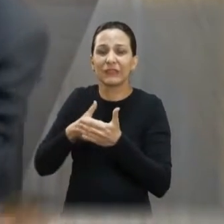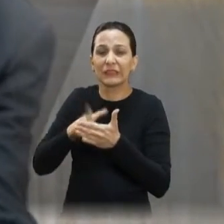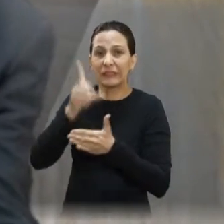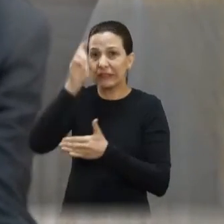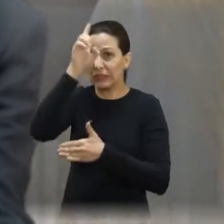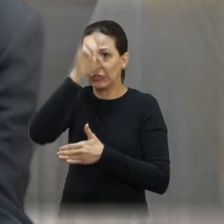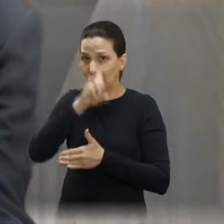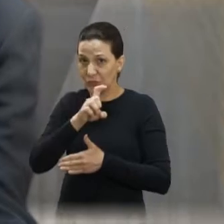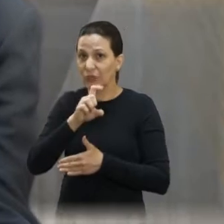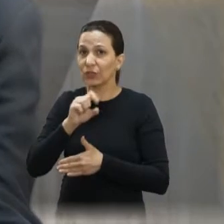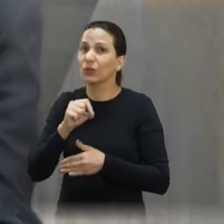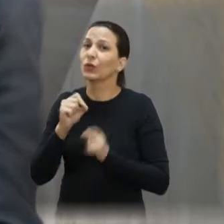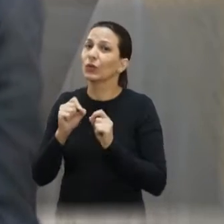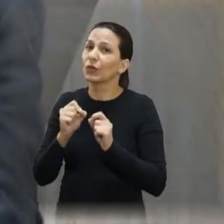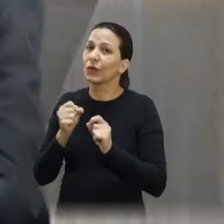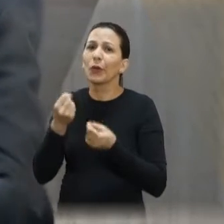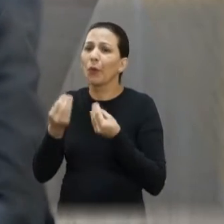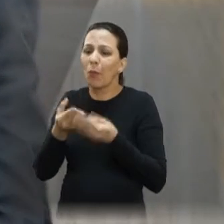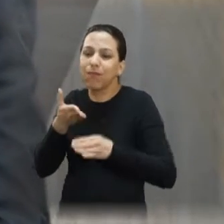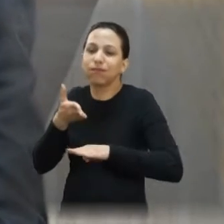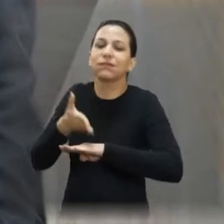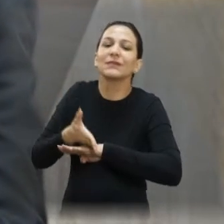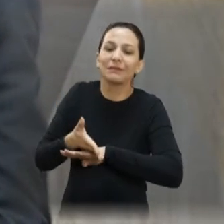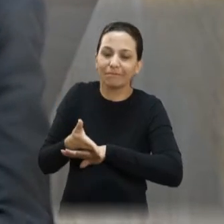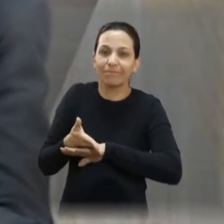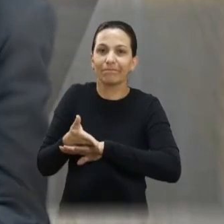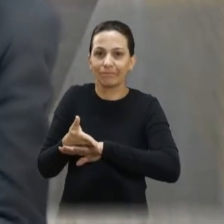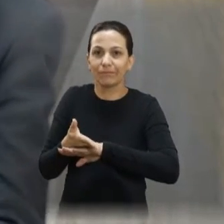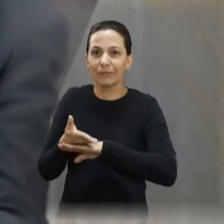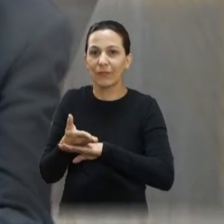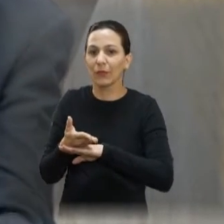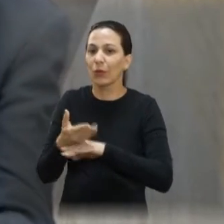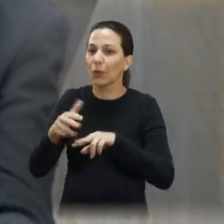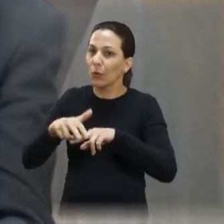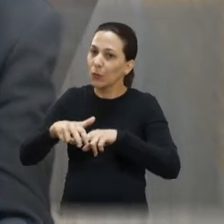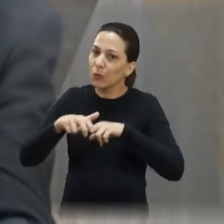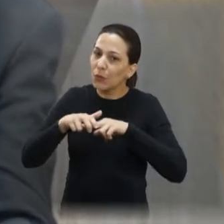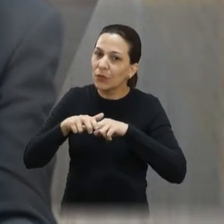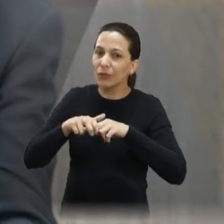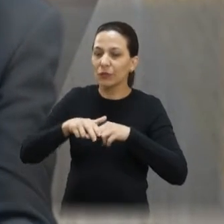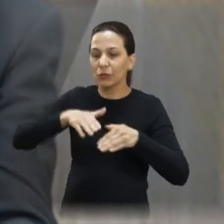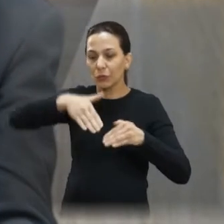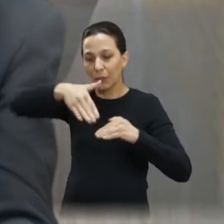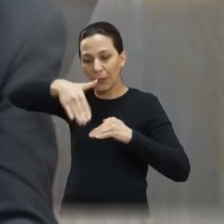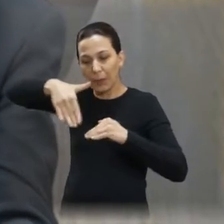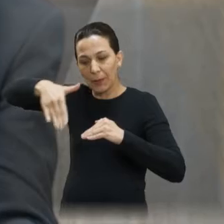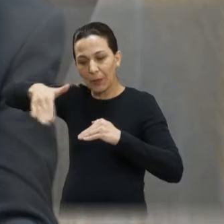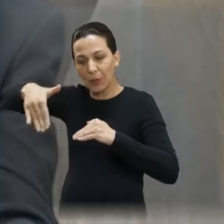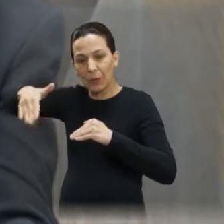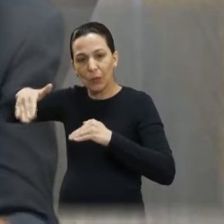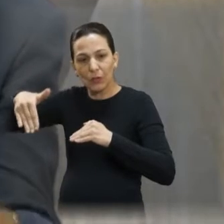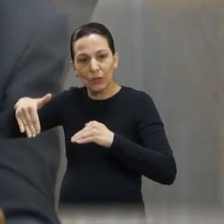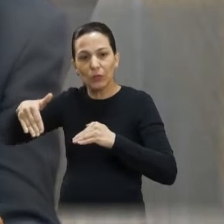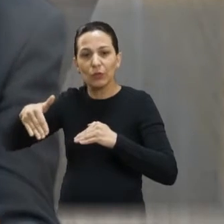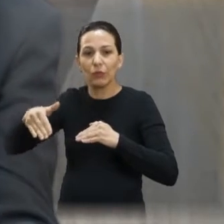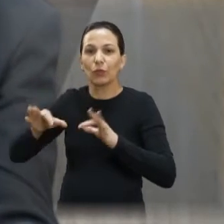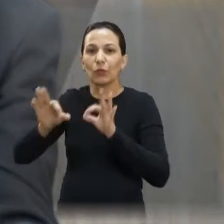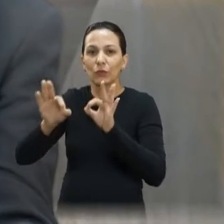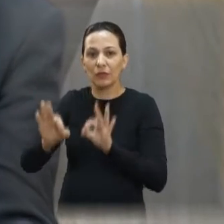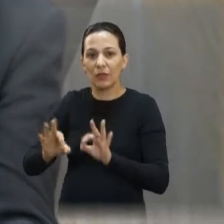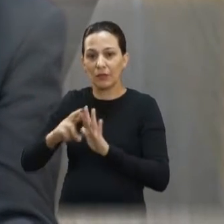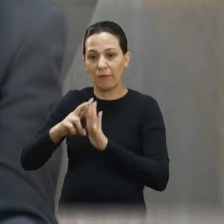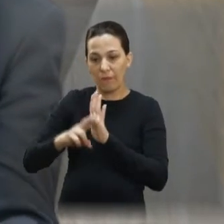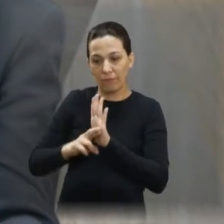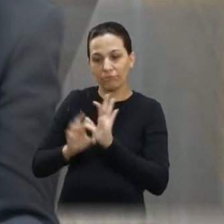a moto para poder acessar a Santa Casa. Então foi feita lá a sinalização de estacionamento de solo da moto, o estacionamento regulamentou,